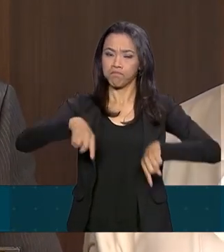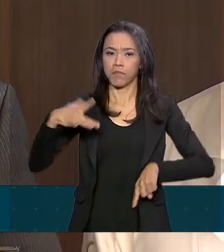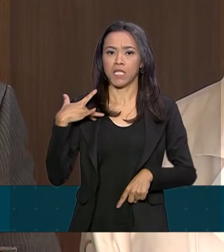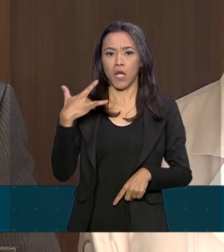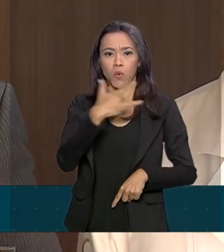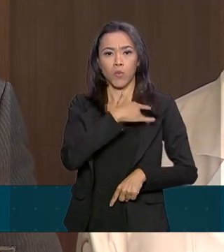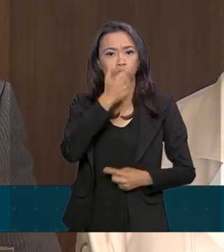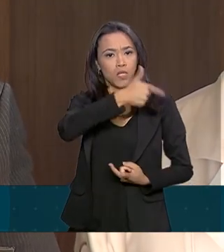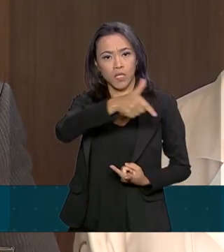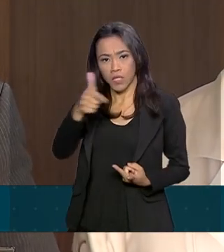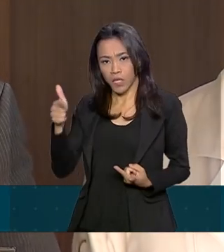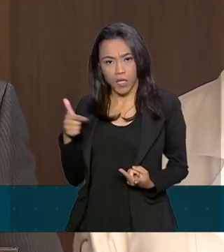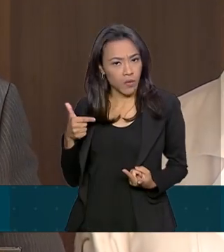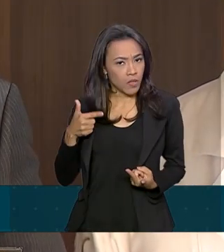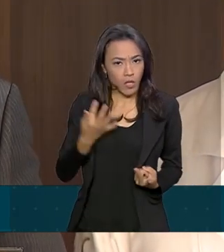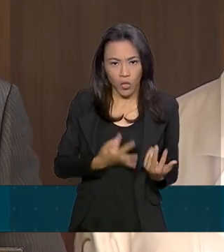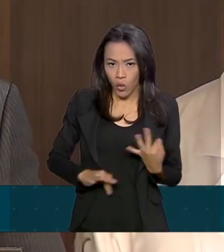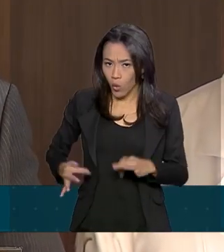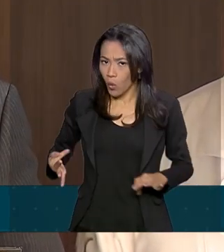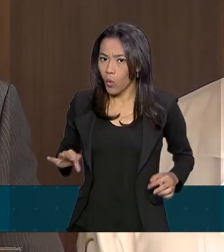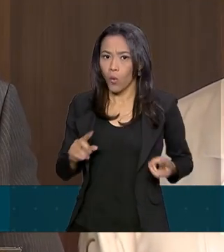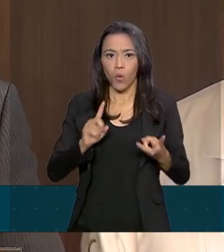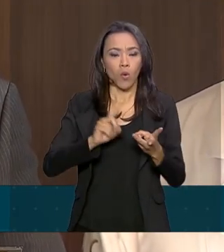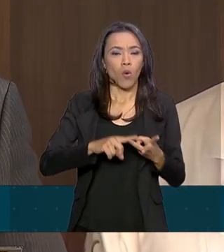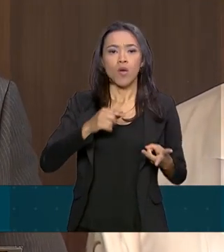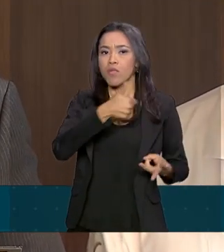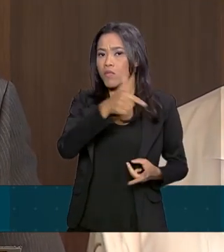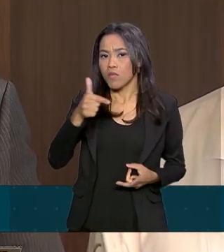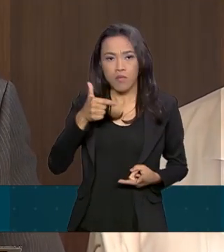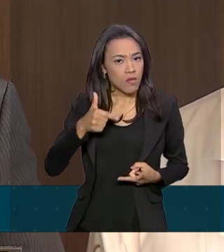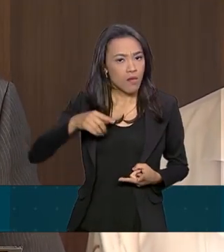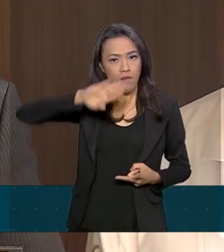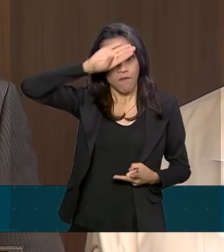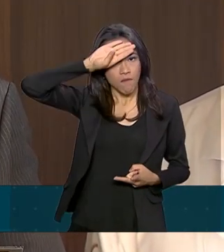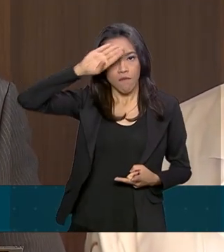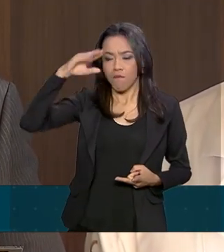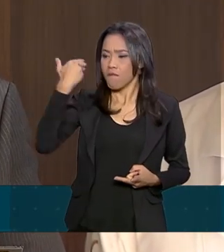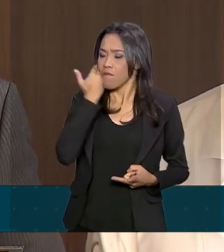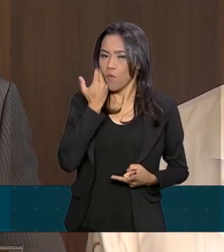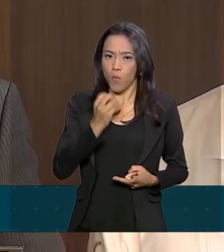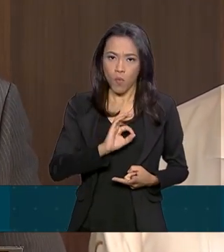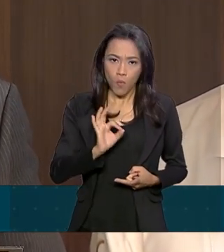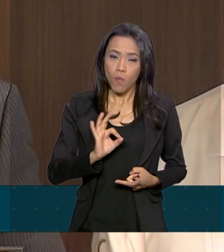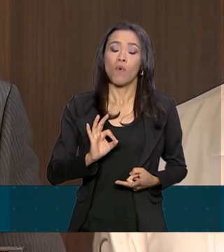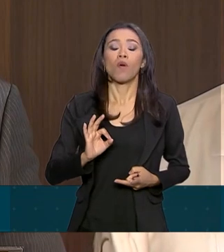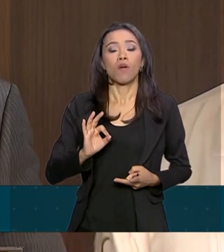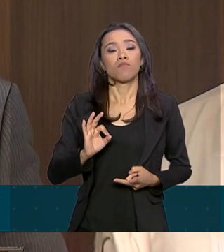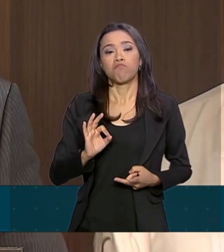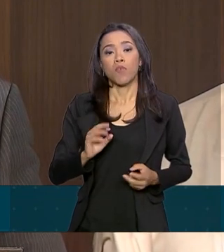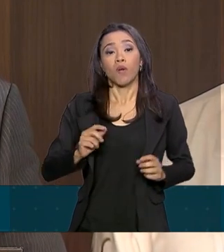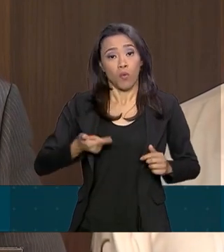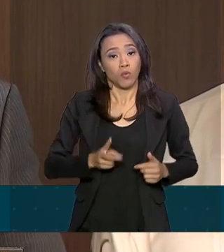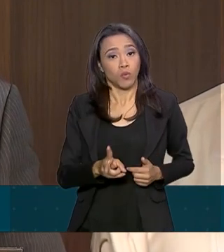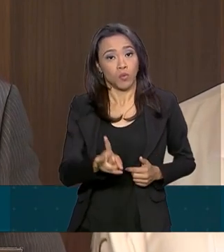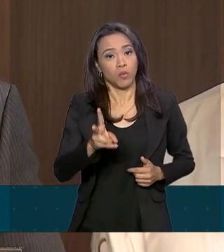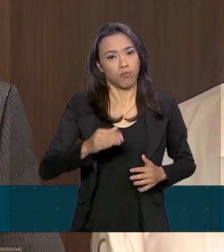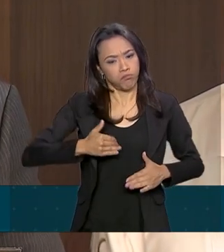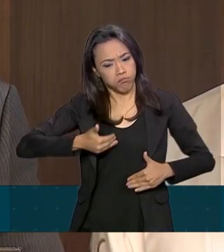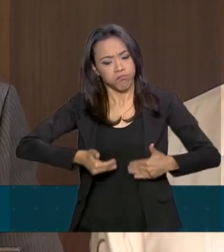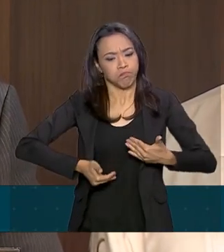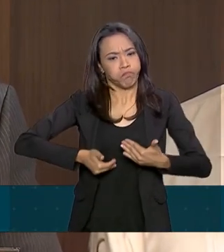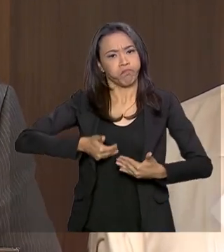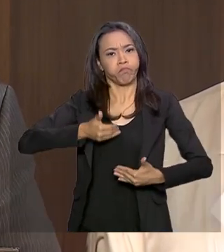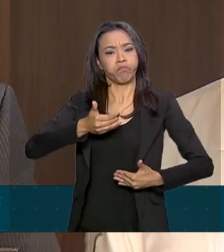afebril, com recuperação progressiva dos movimentos intestinais, exames